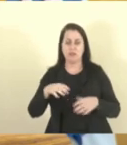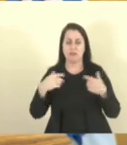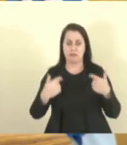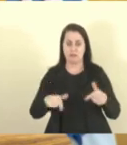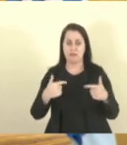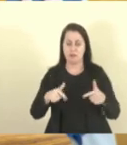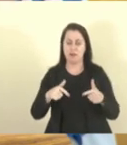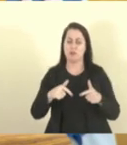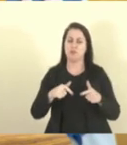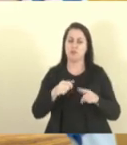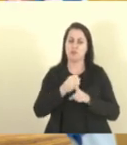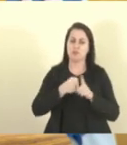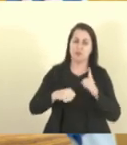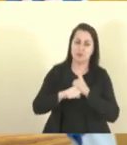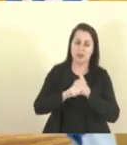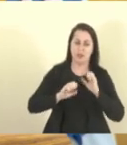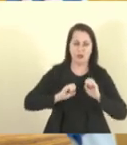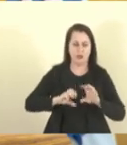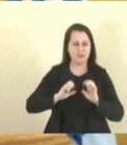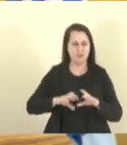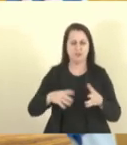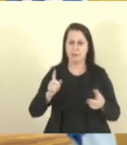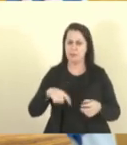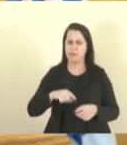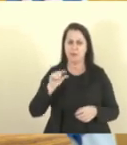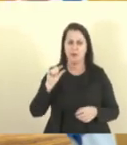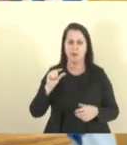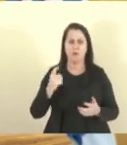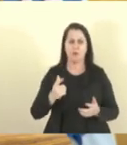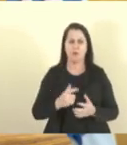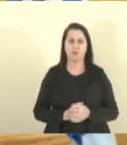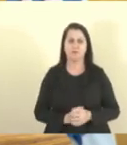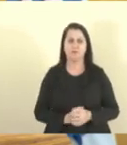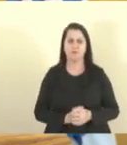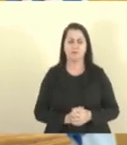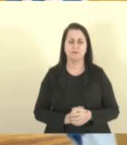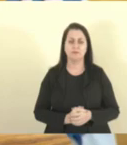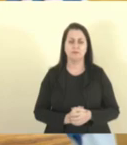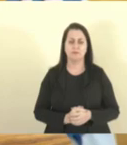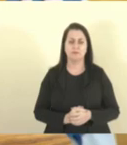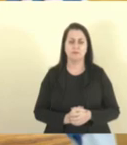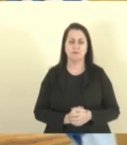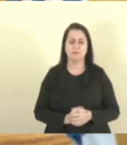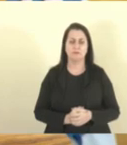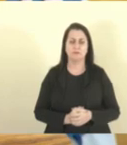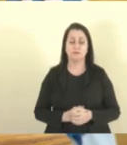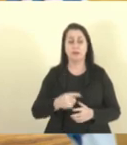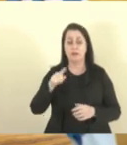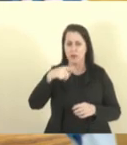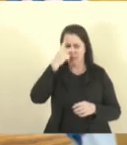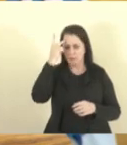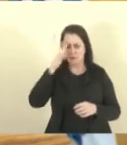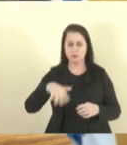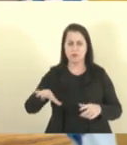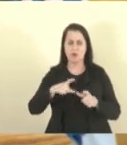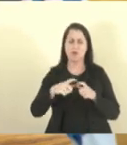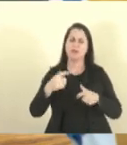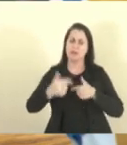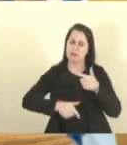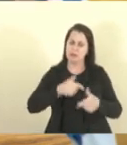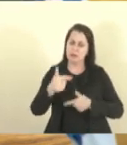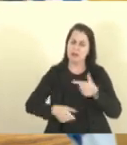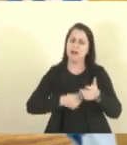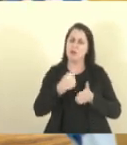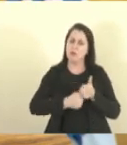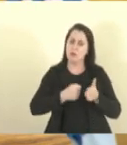é muito pouco, é muito, é um pessoal que trabalha, que luta, é um pessoal que